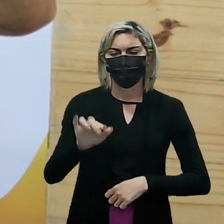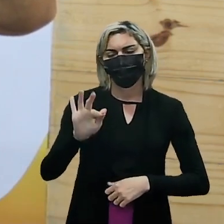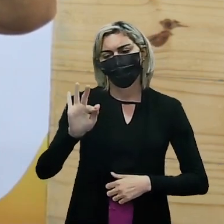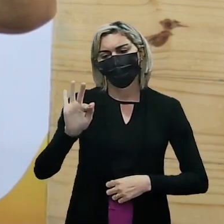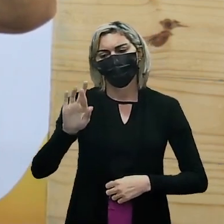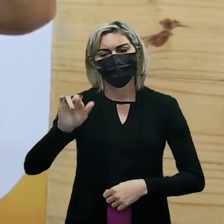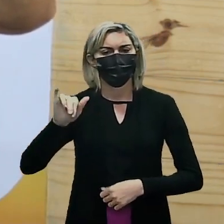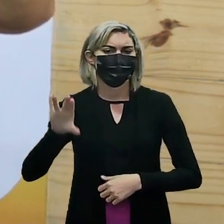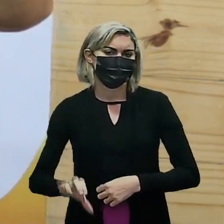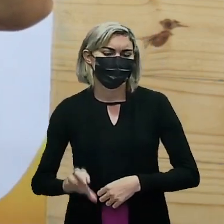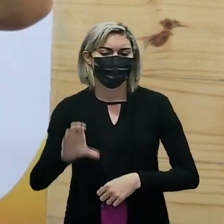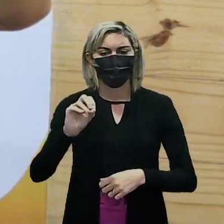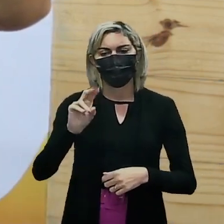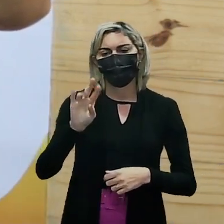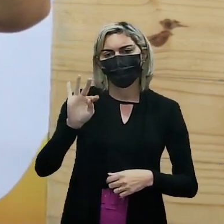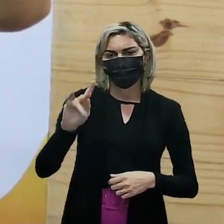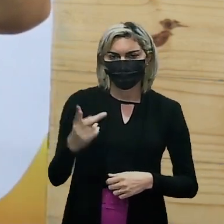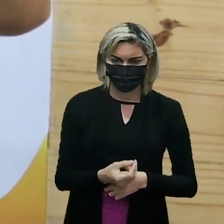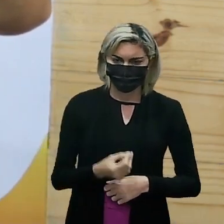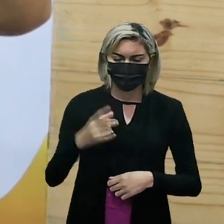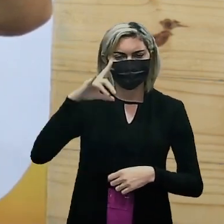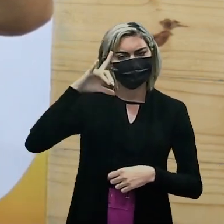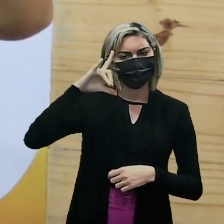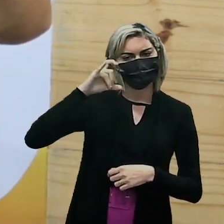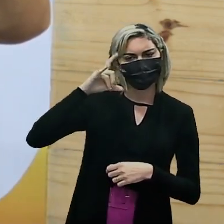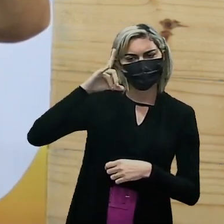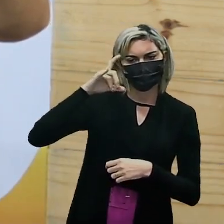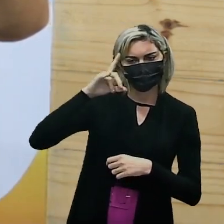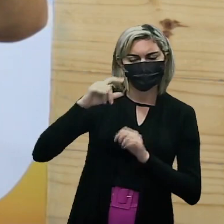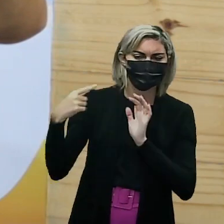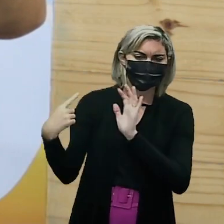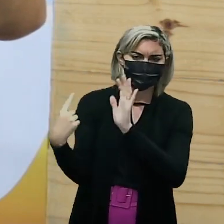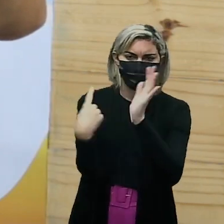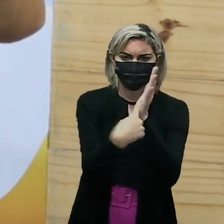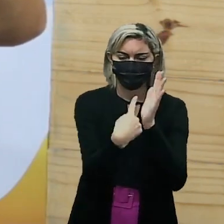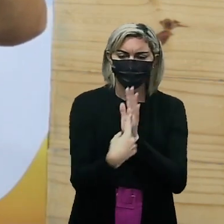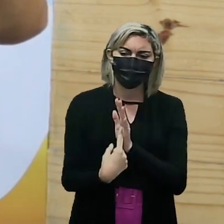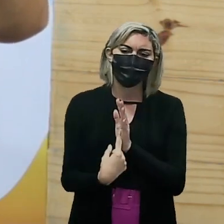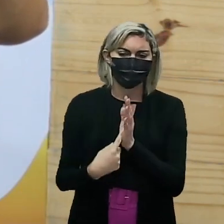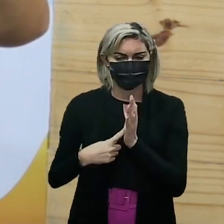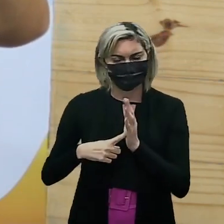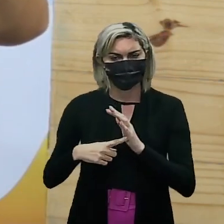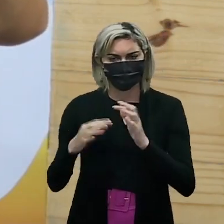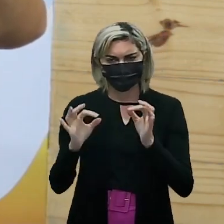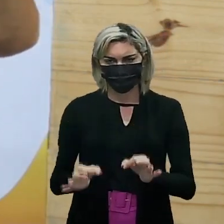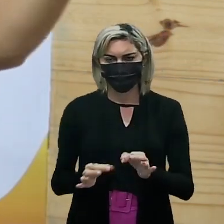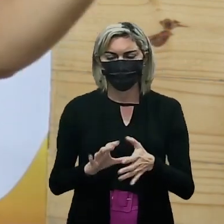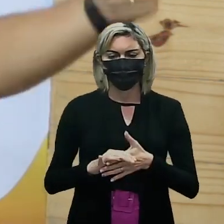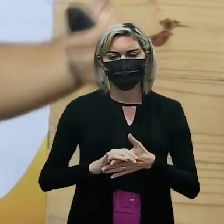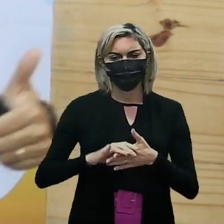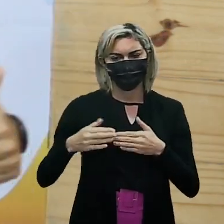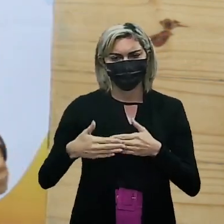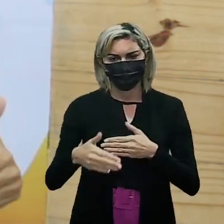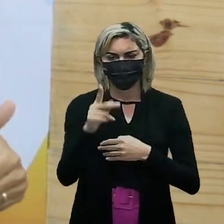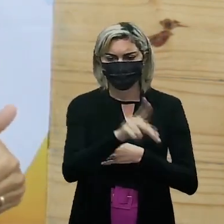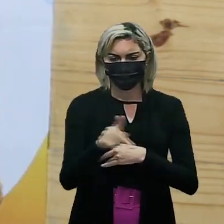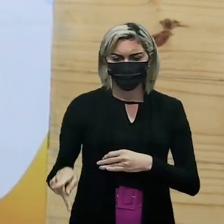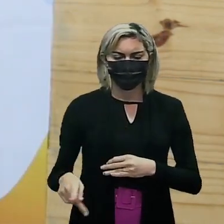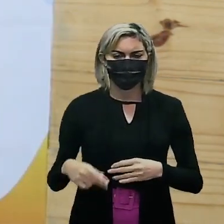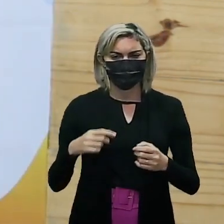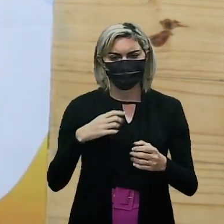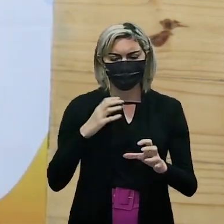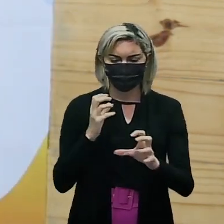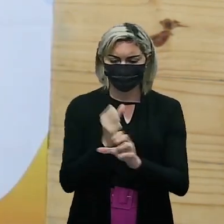.coutinho Marca a gente aí no Instagram Olha como, olha o meu inglês Instagram Tá? E teu professor vai te dar um